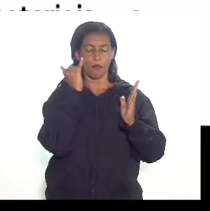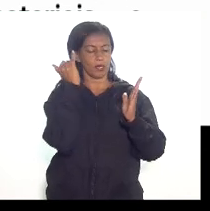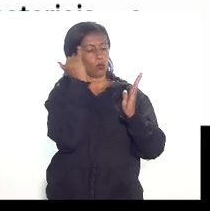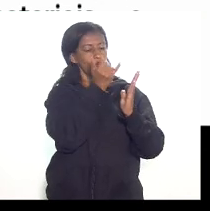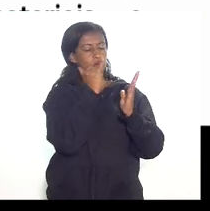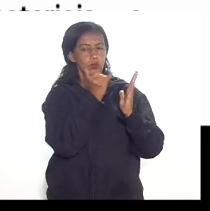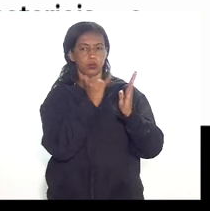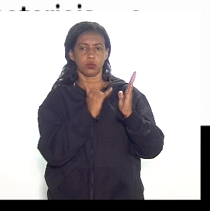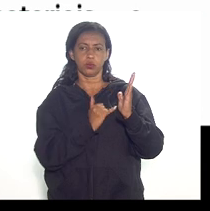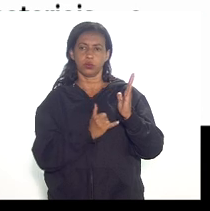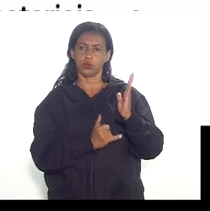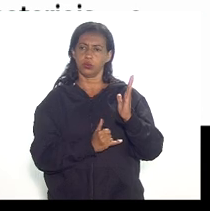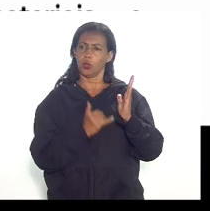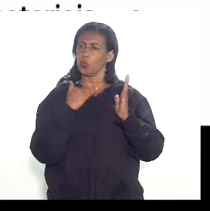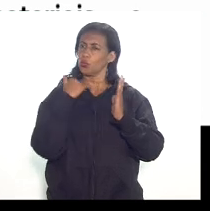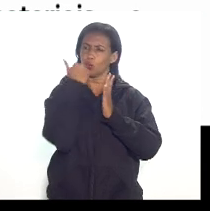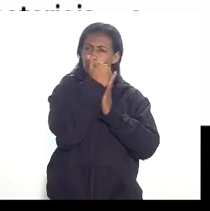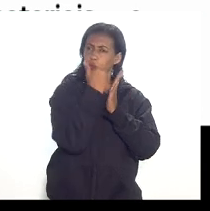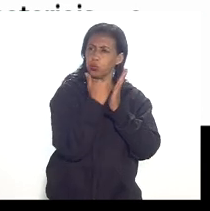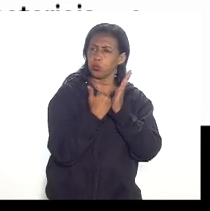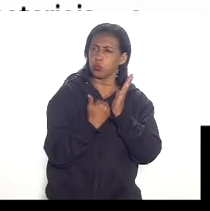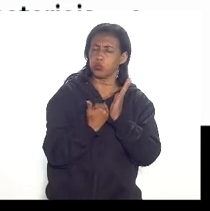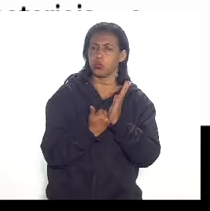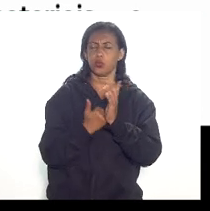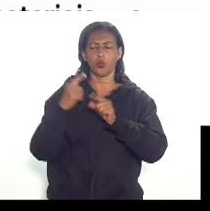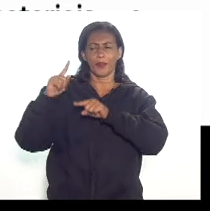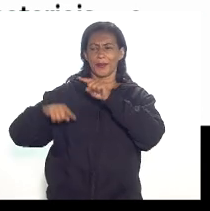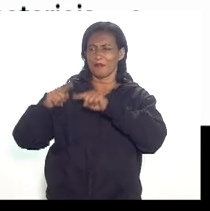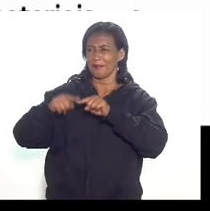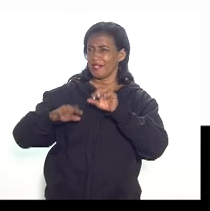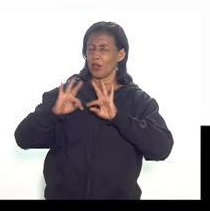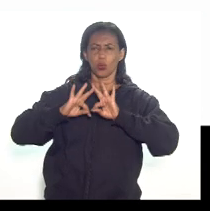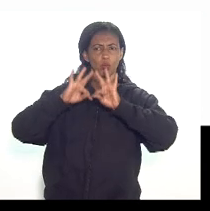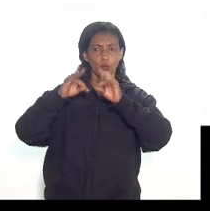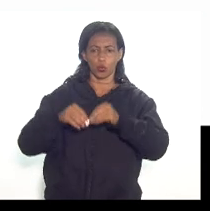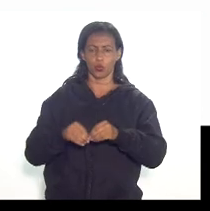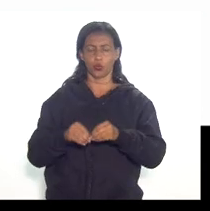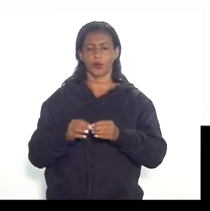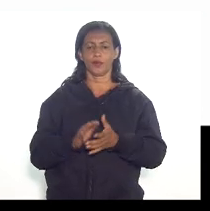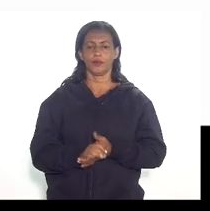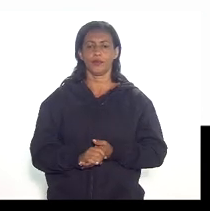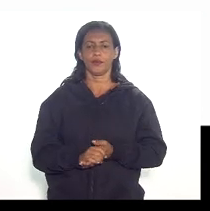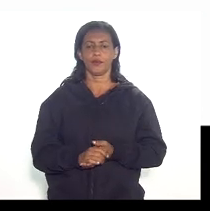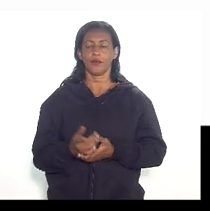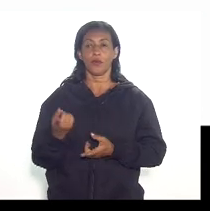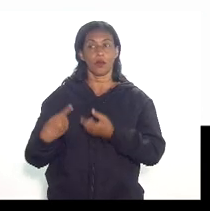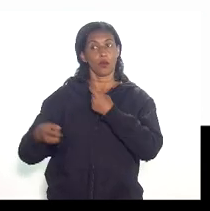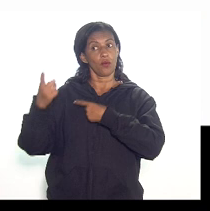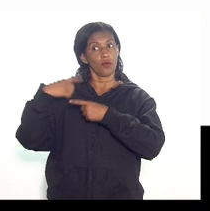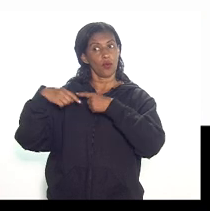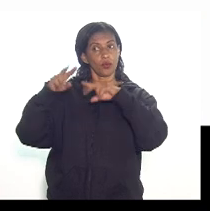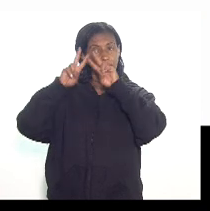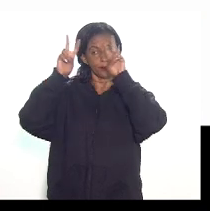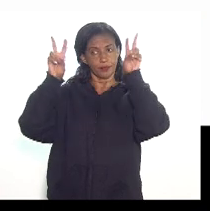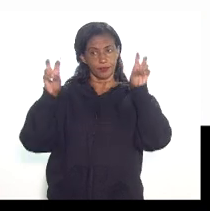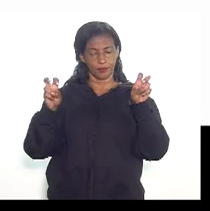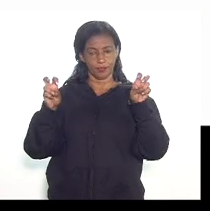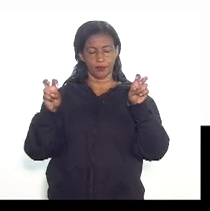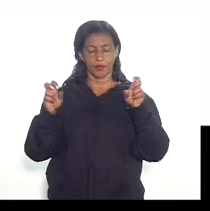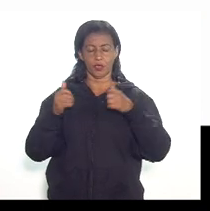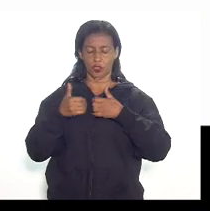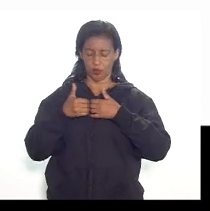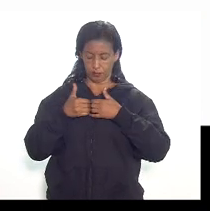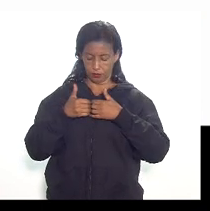limitados a instalações construções equipamentos etc voltando ao tema então nós tivemos o